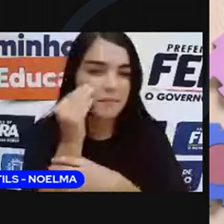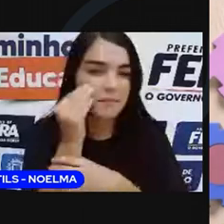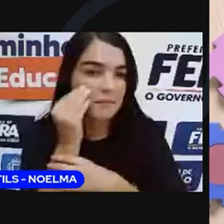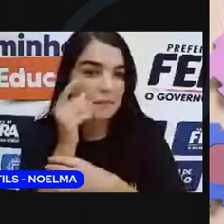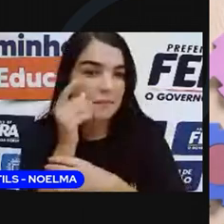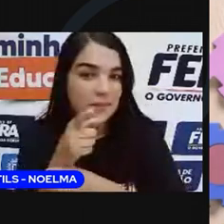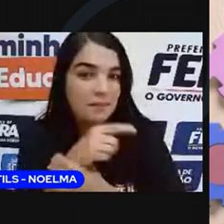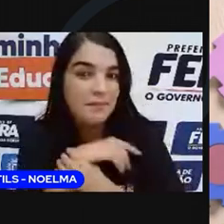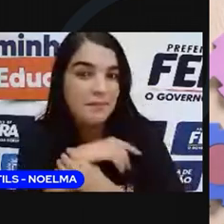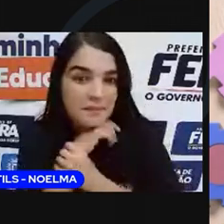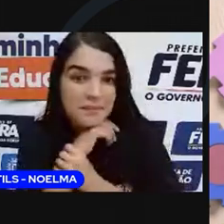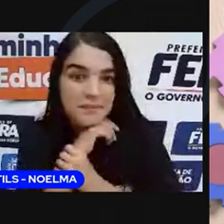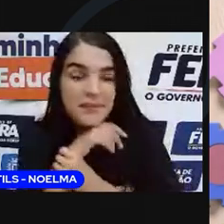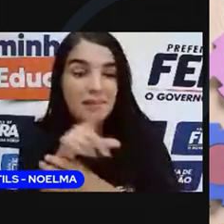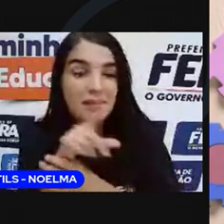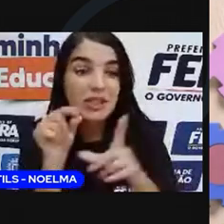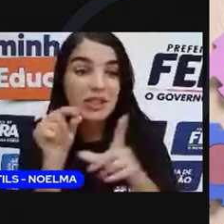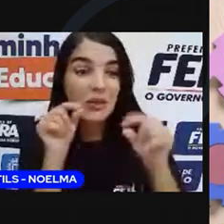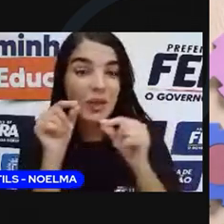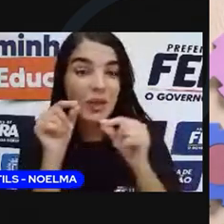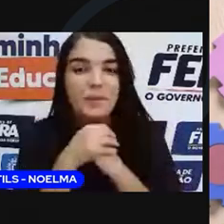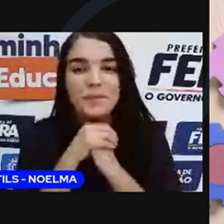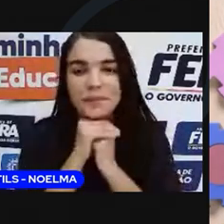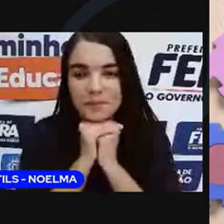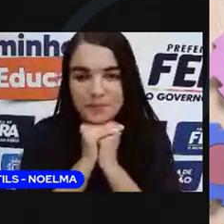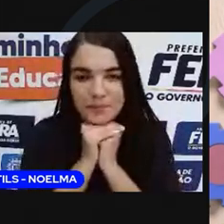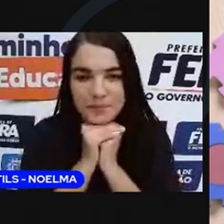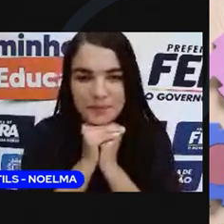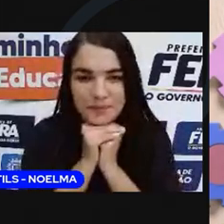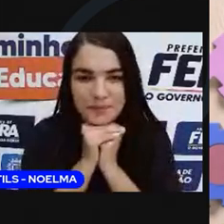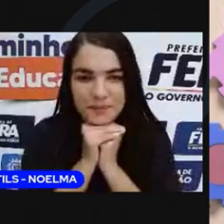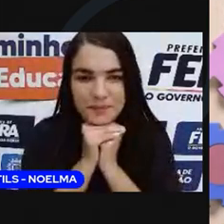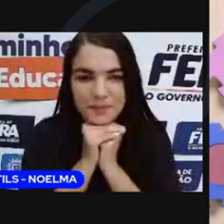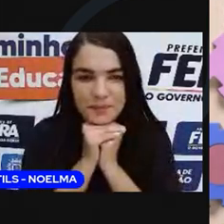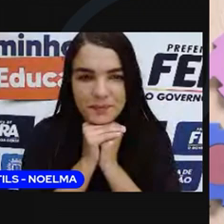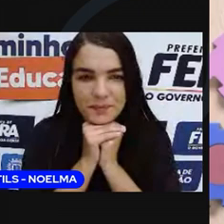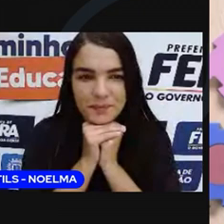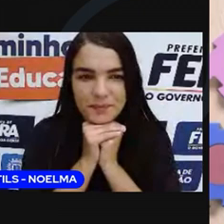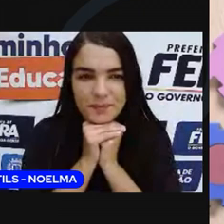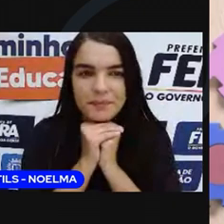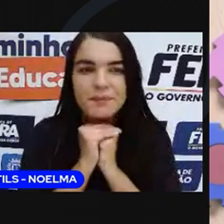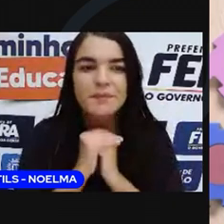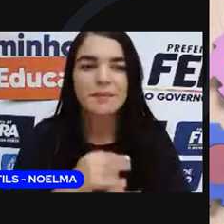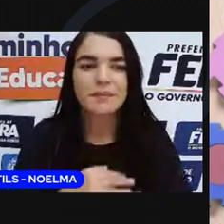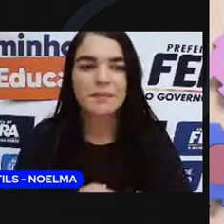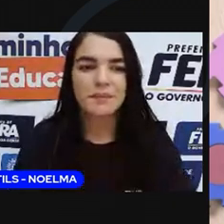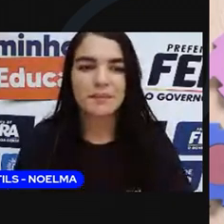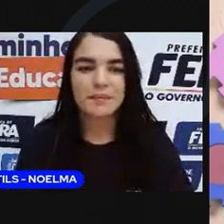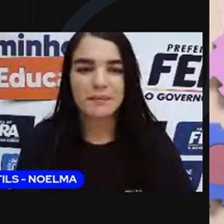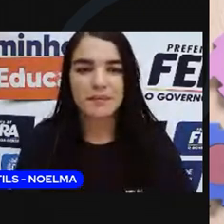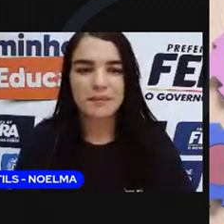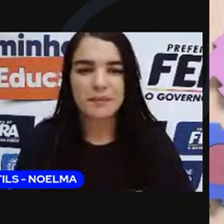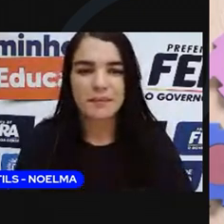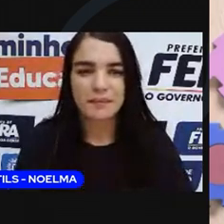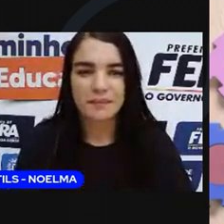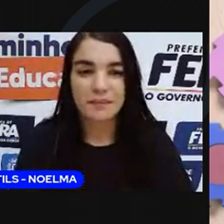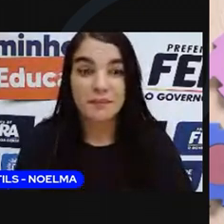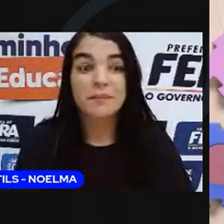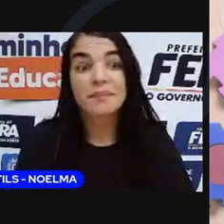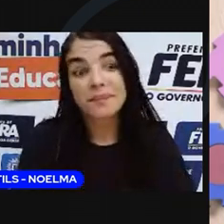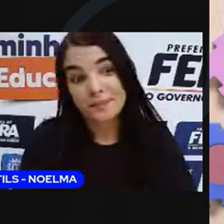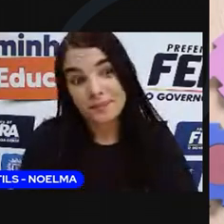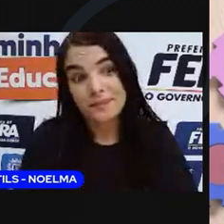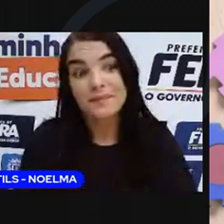letras aqui também nesse vídeo. É só clicar, pausar o vídeo e selecionar a sua letra. Nesse caso, foi selecionada a letra L.